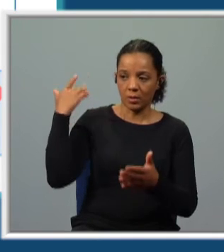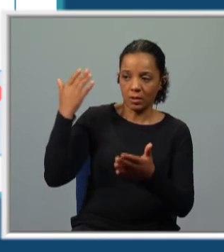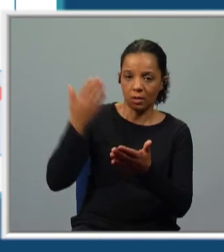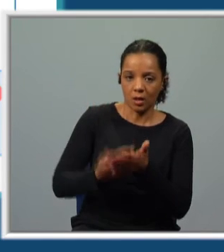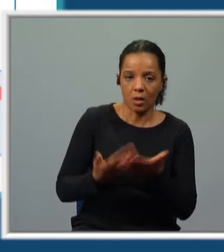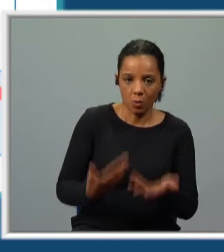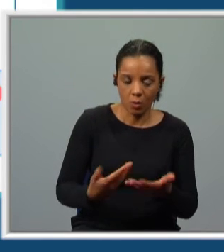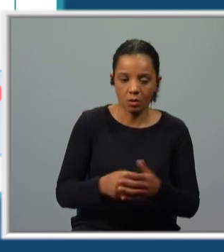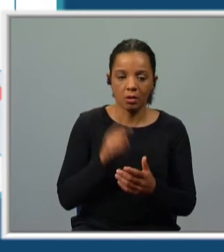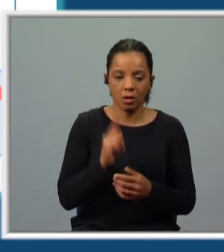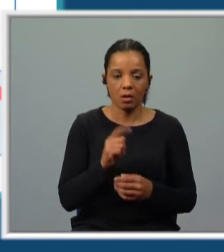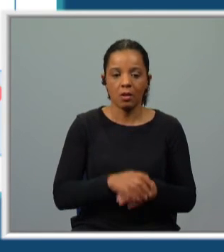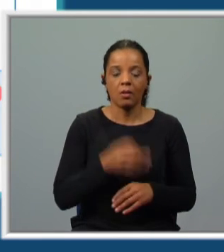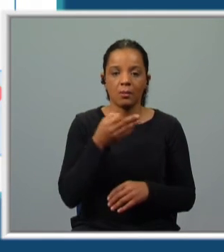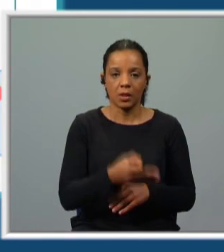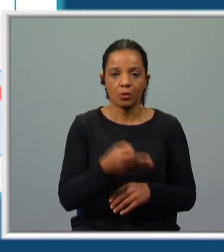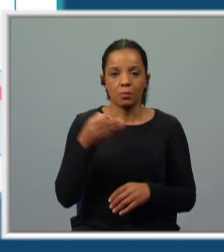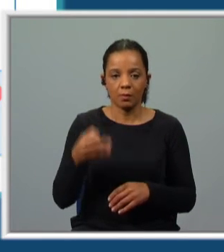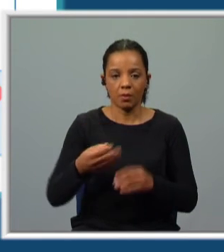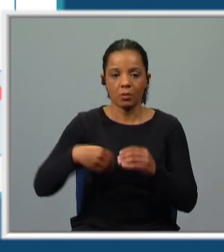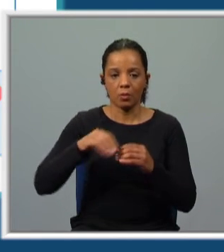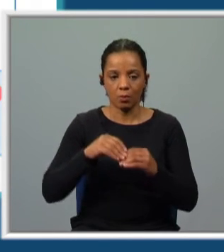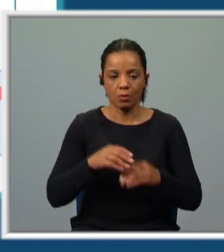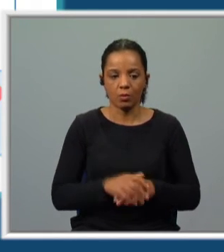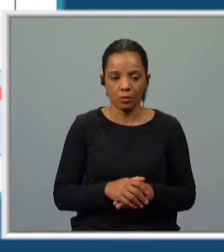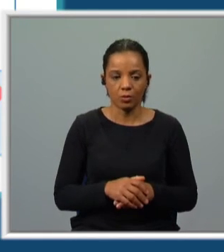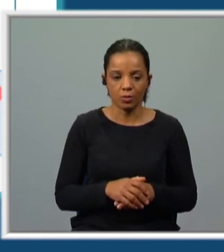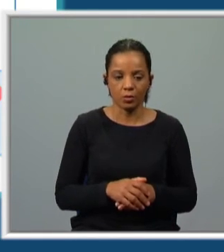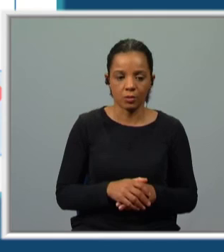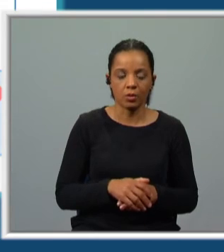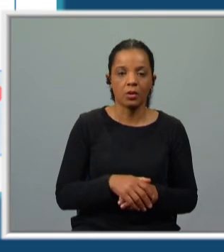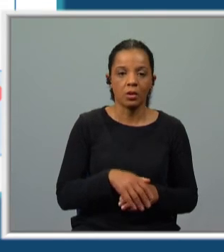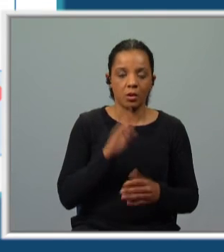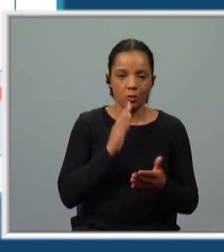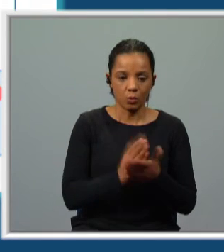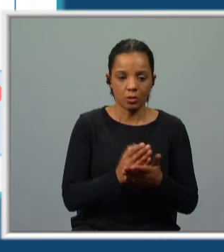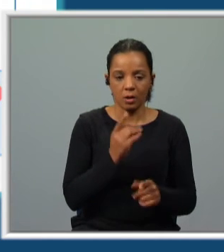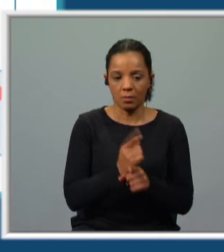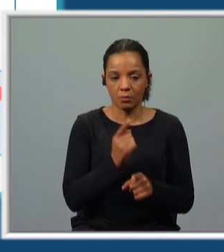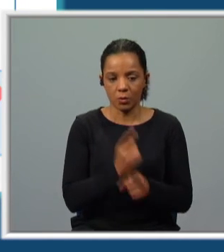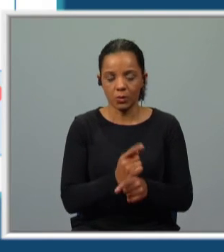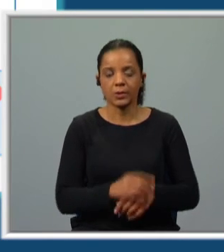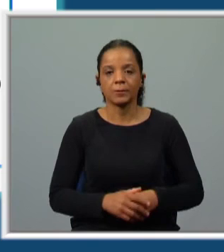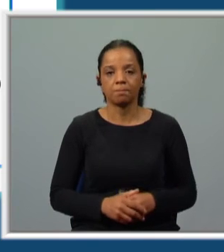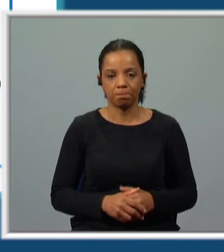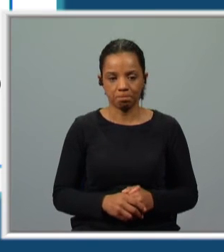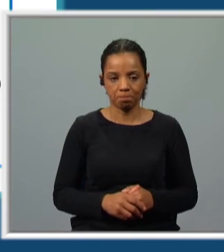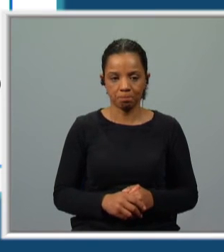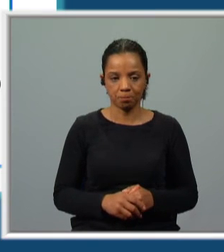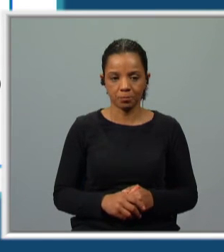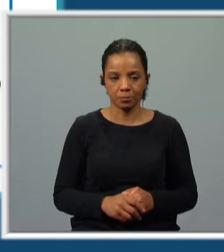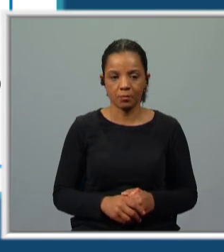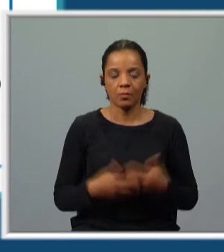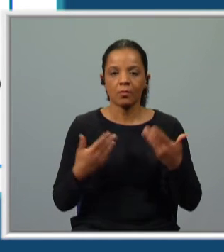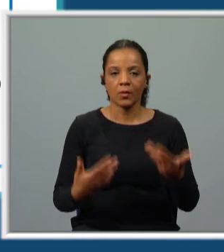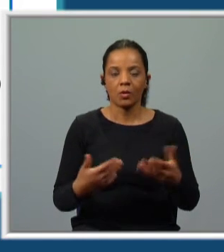presente. É um pretérito perfeito composto. Temos navegado à deriva a mesma coisa. E